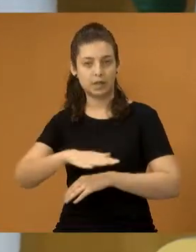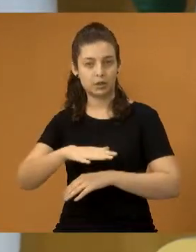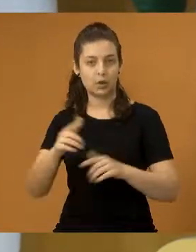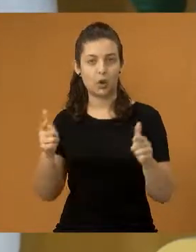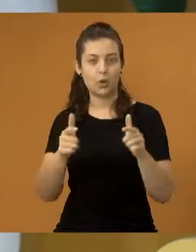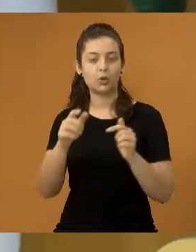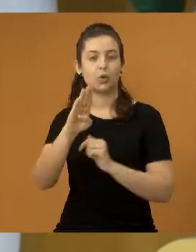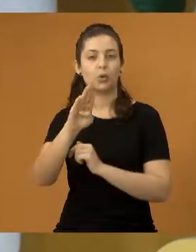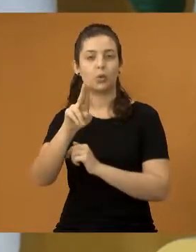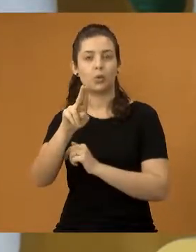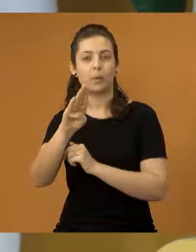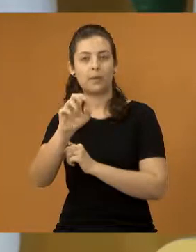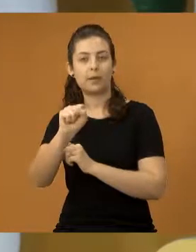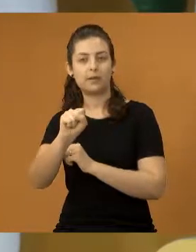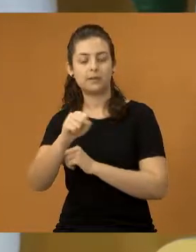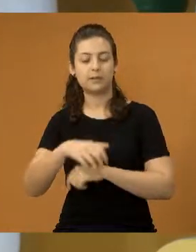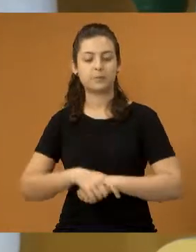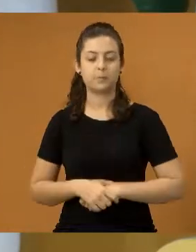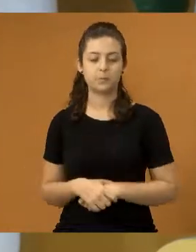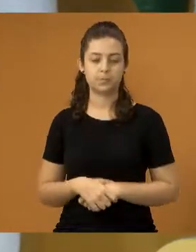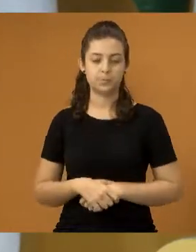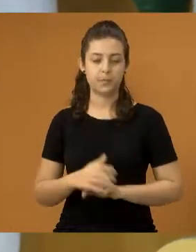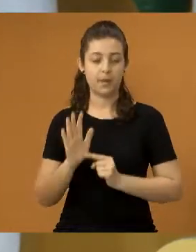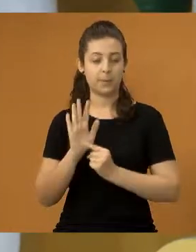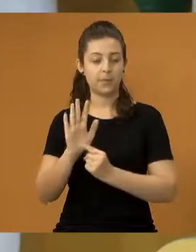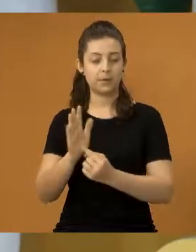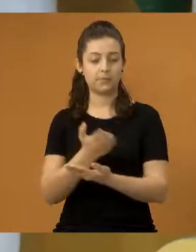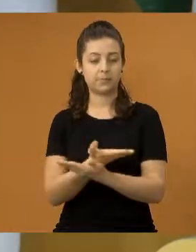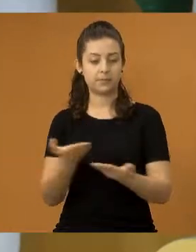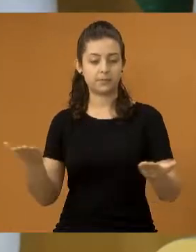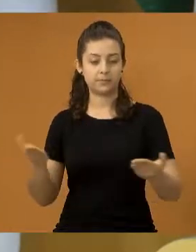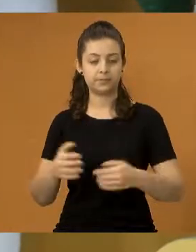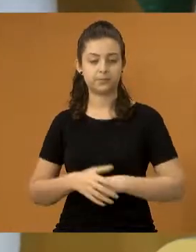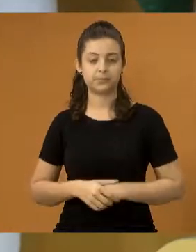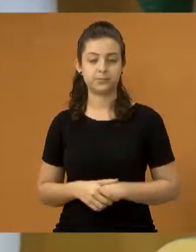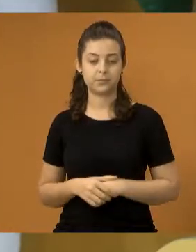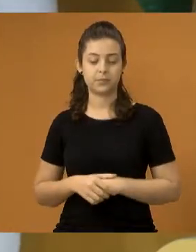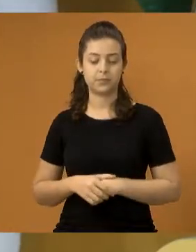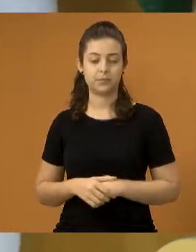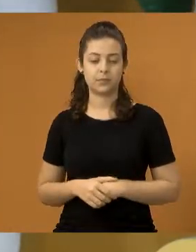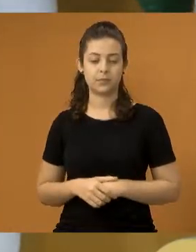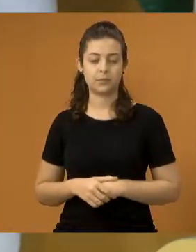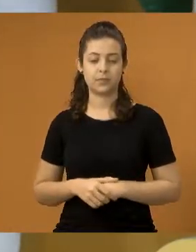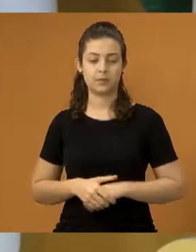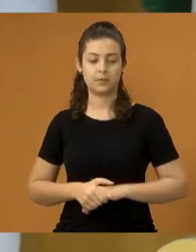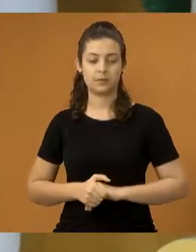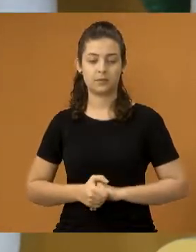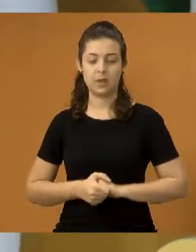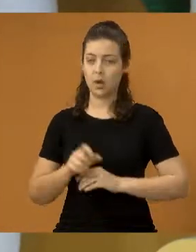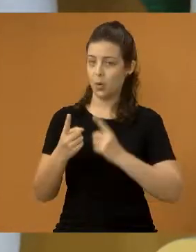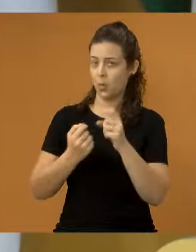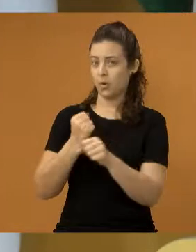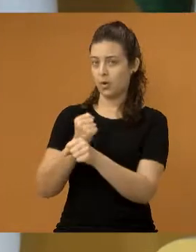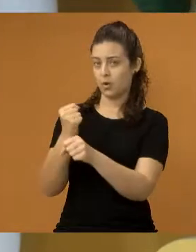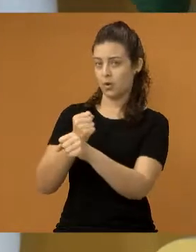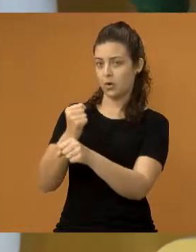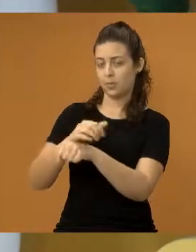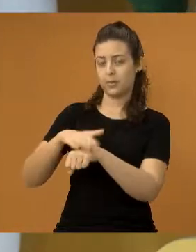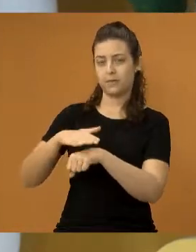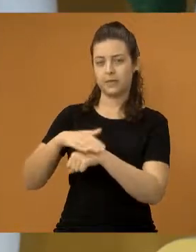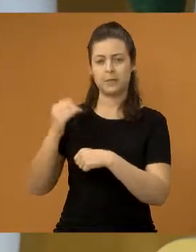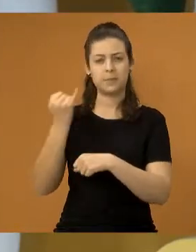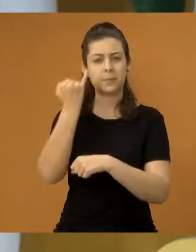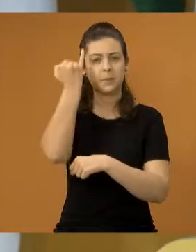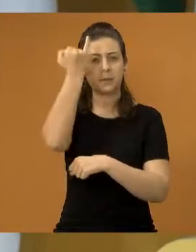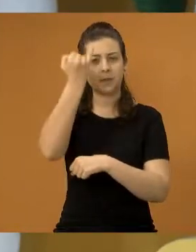UBS. Quero aqui mostrar para vocês também o acompanhamento de algumas obras que temos feito, obras